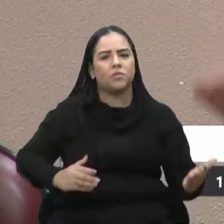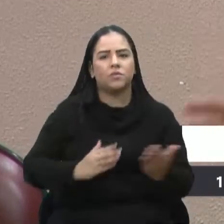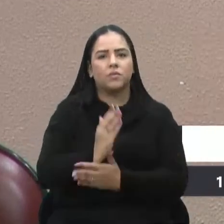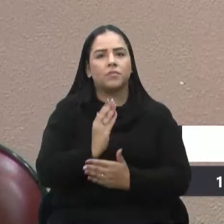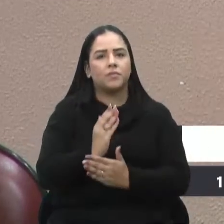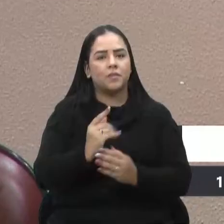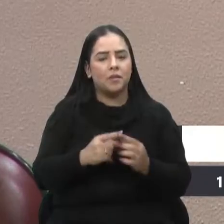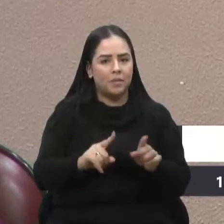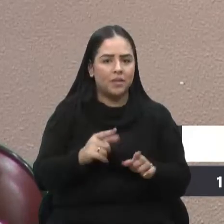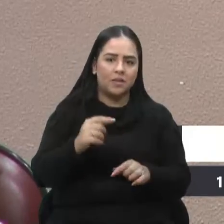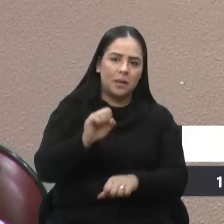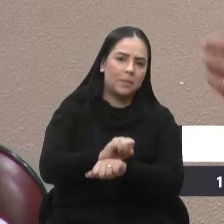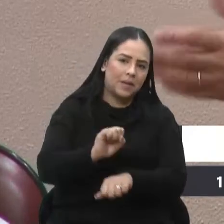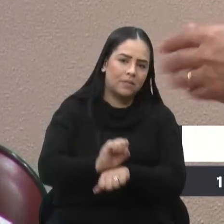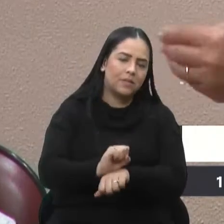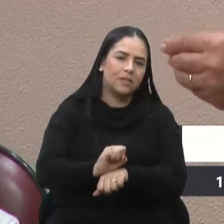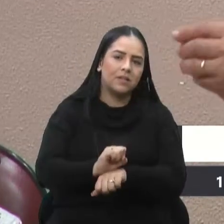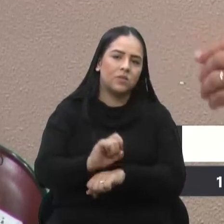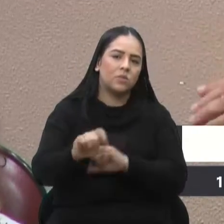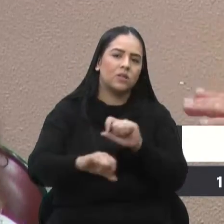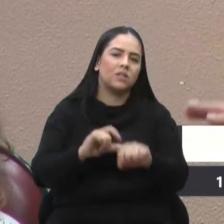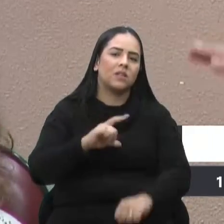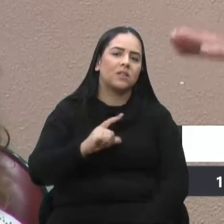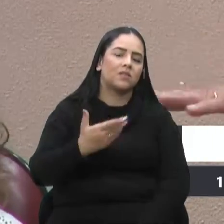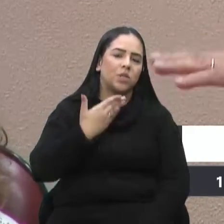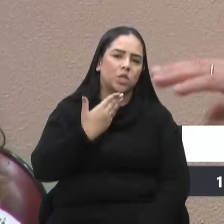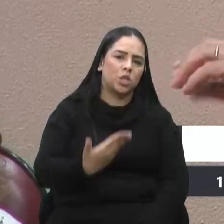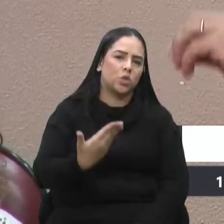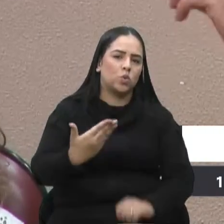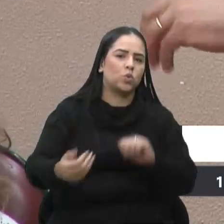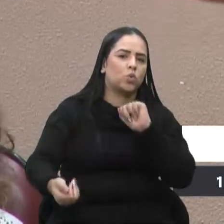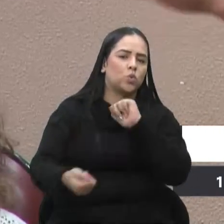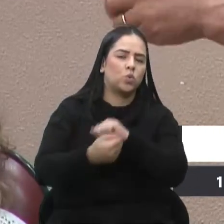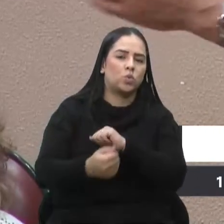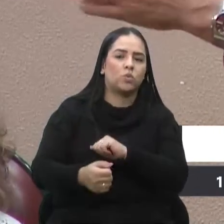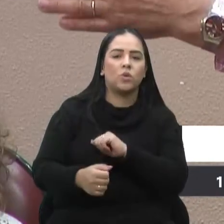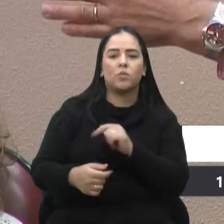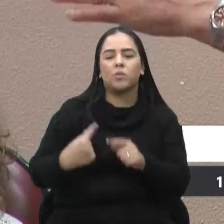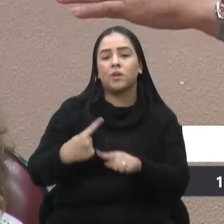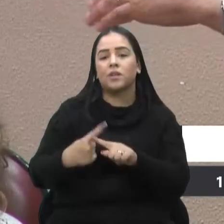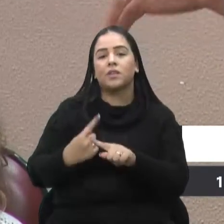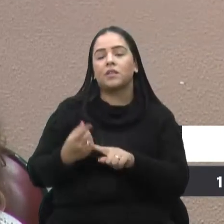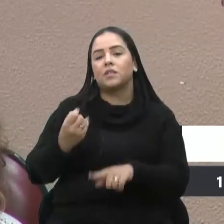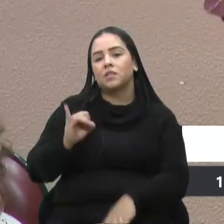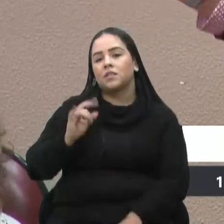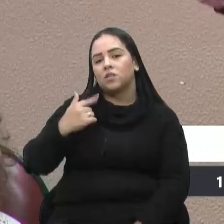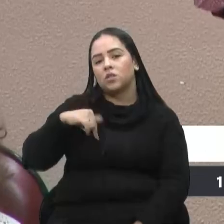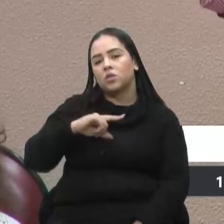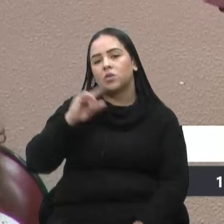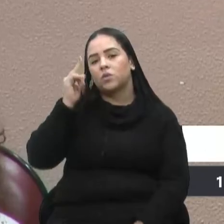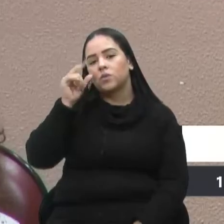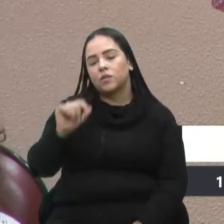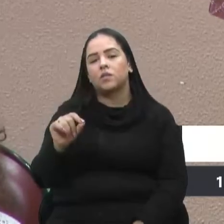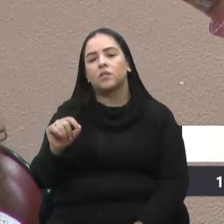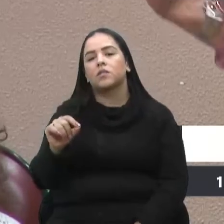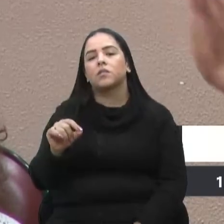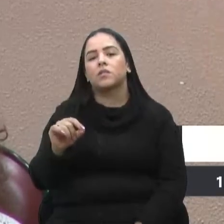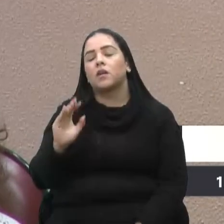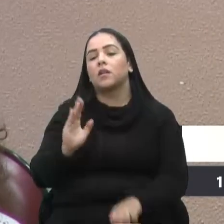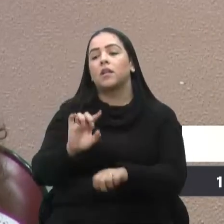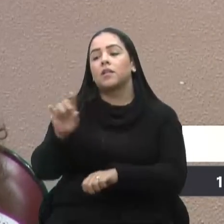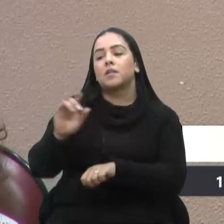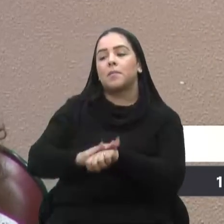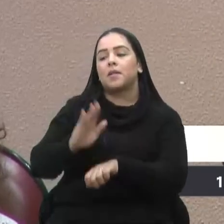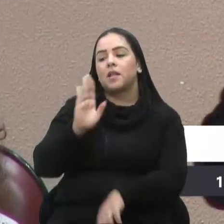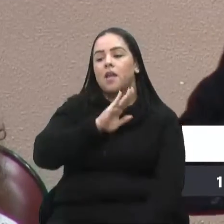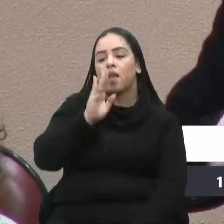Mas espero que, em cima desse pedido, venha assim, ó. Em cima daquele pedido, conseguimos. Isso, andou mais rápido, enfim.